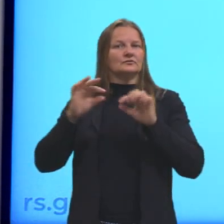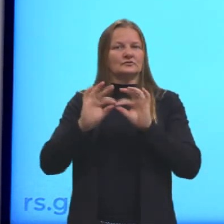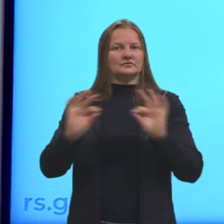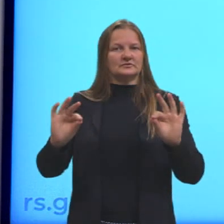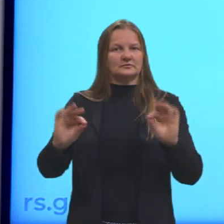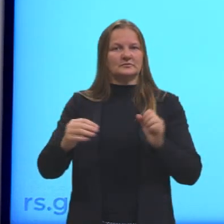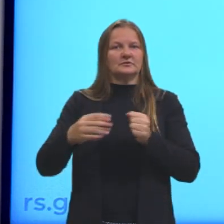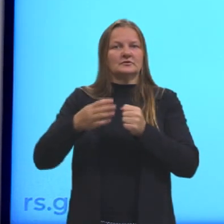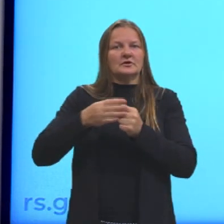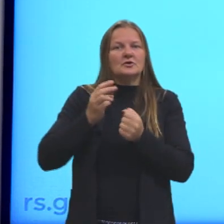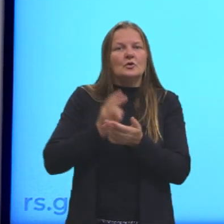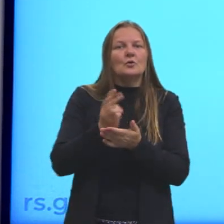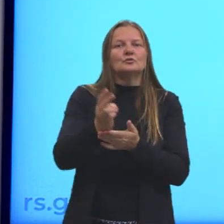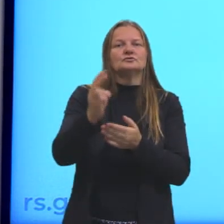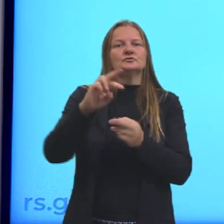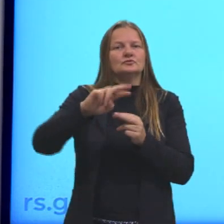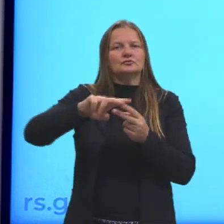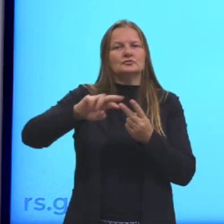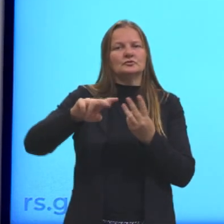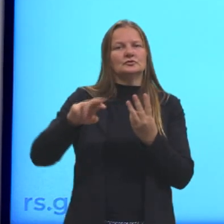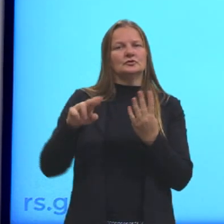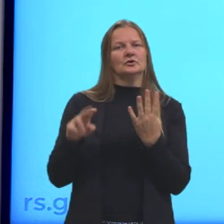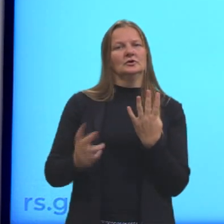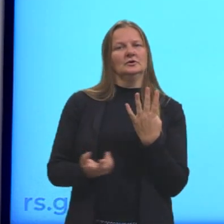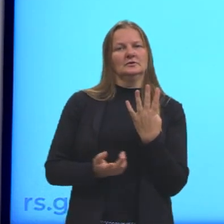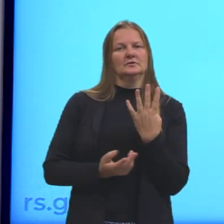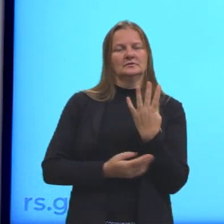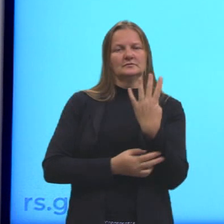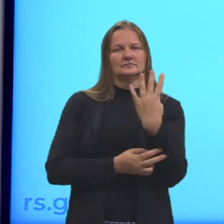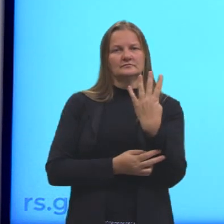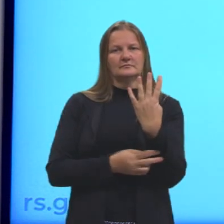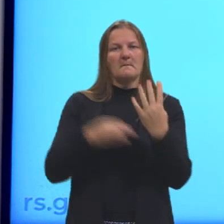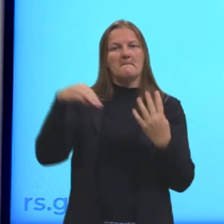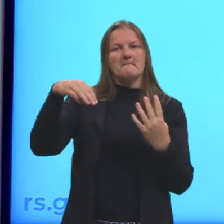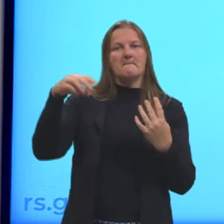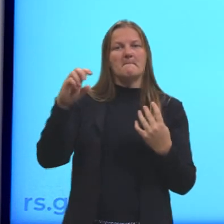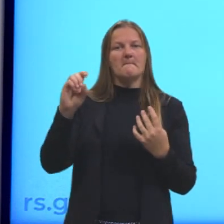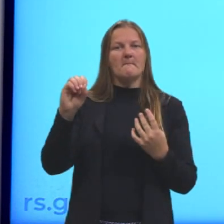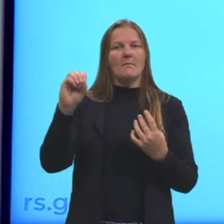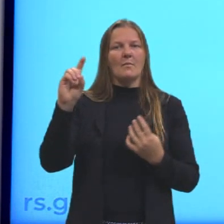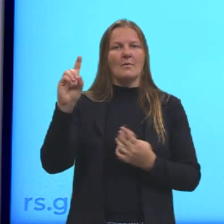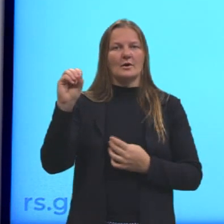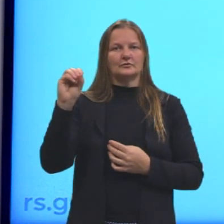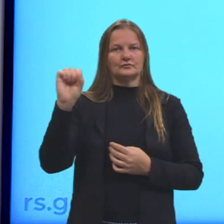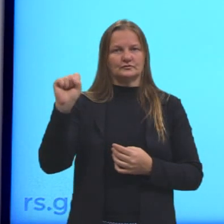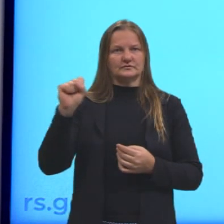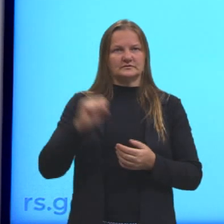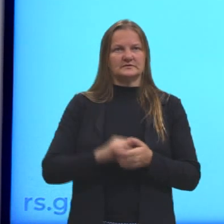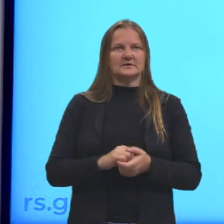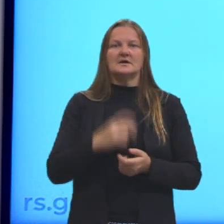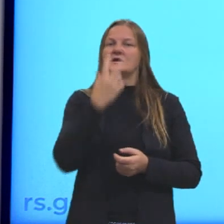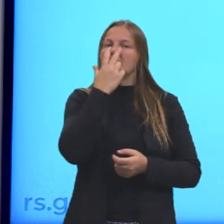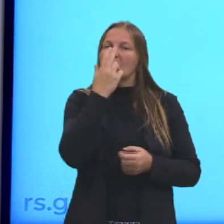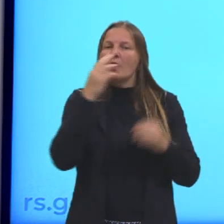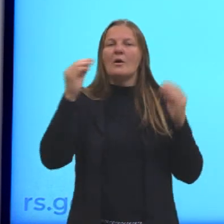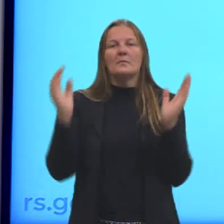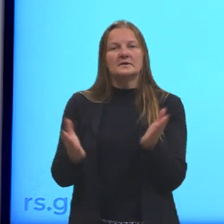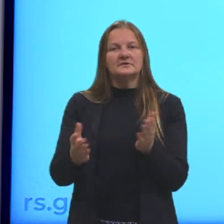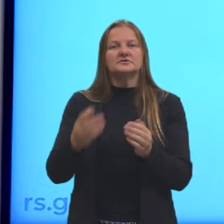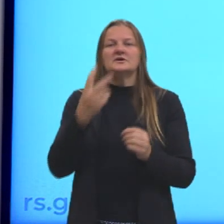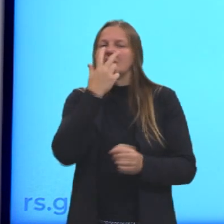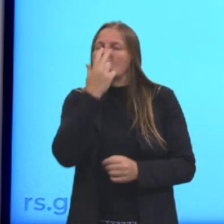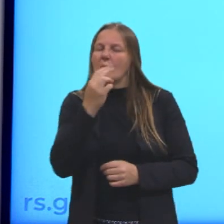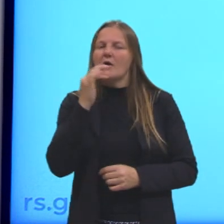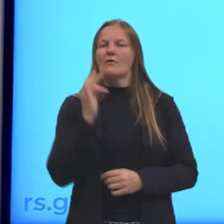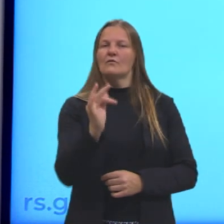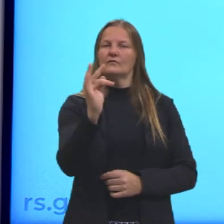passado contínuo, passado perfeito, passado perfeito contínuo. A mesma coisa com o presente e a mesma